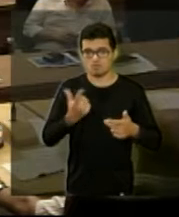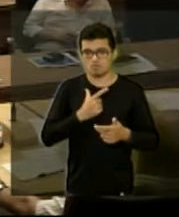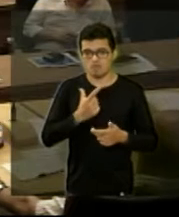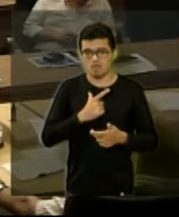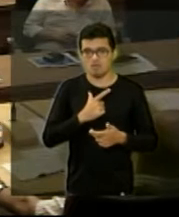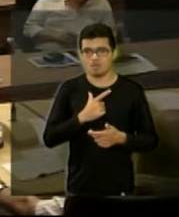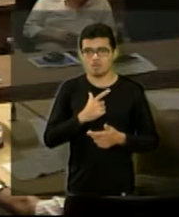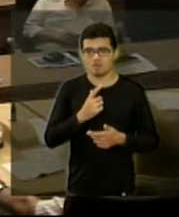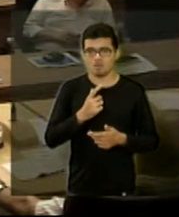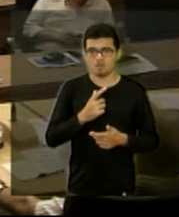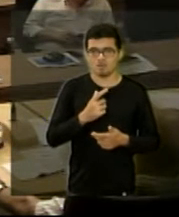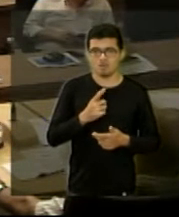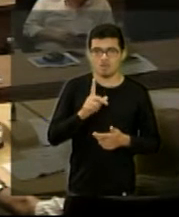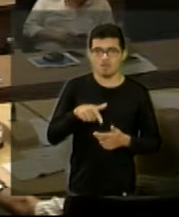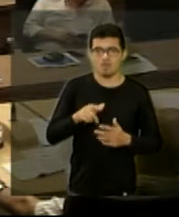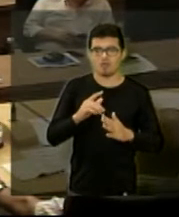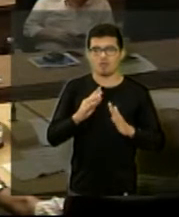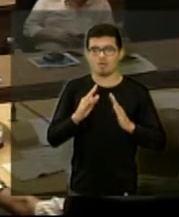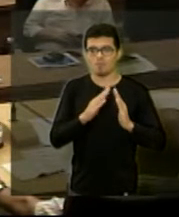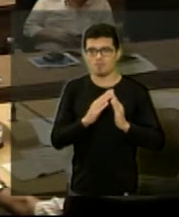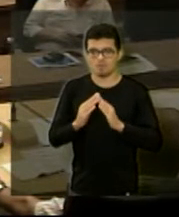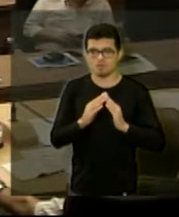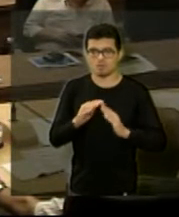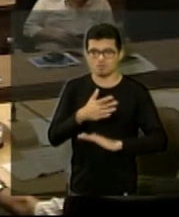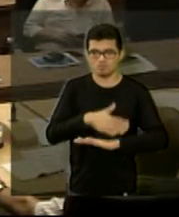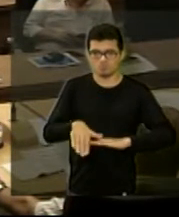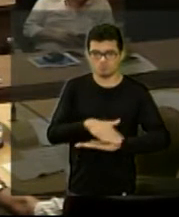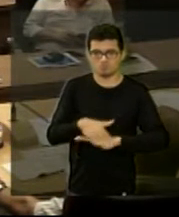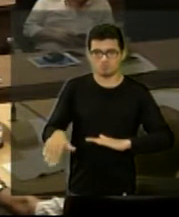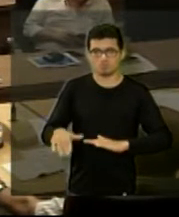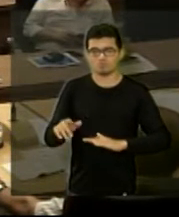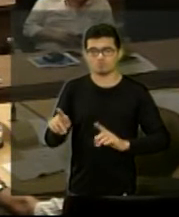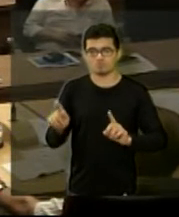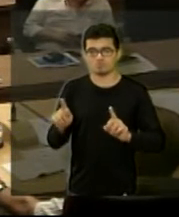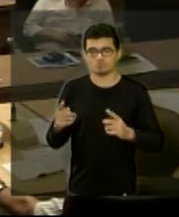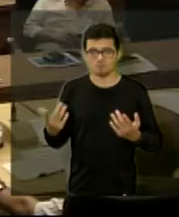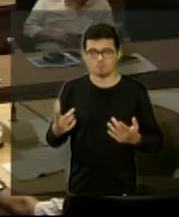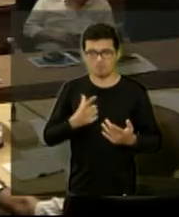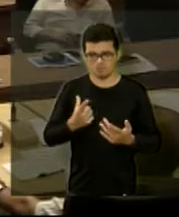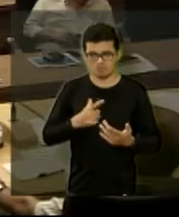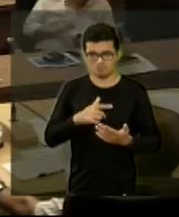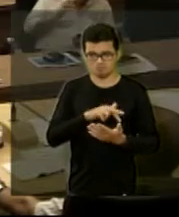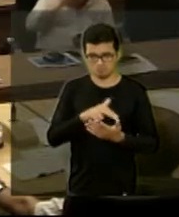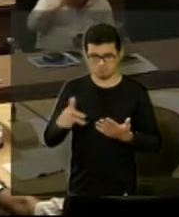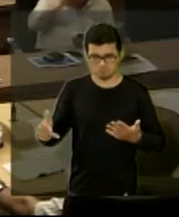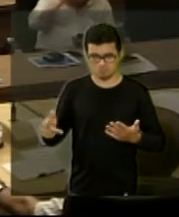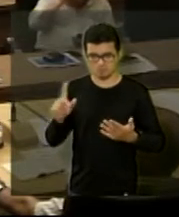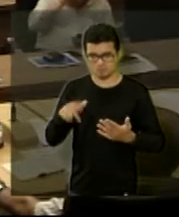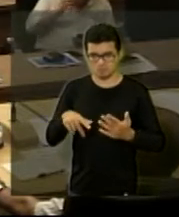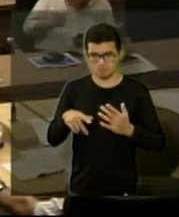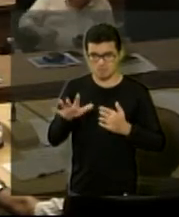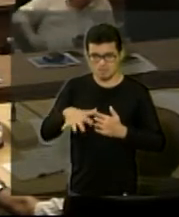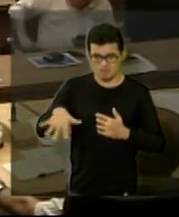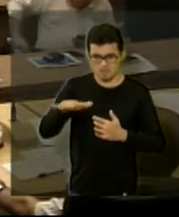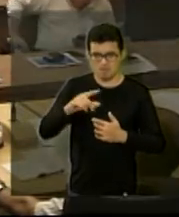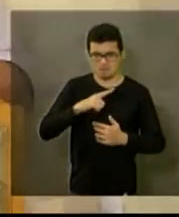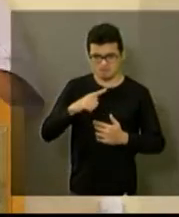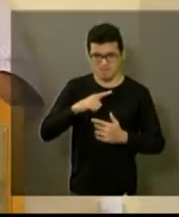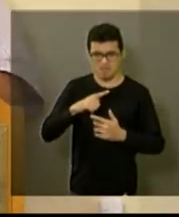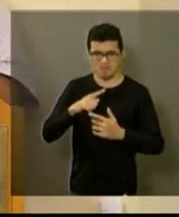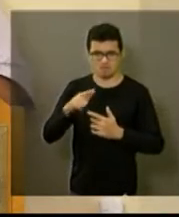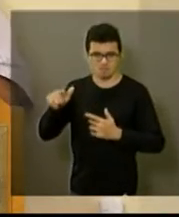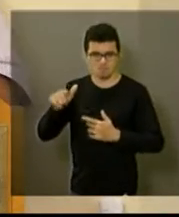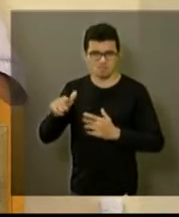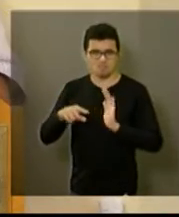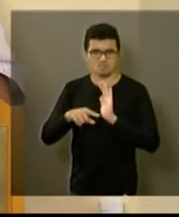recolher material na rua e as condições das casas. Vocês têm algum trabalho naquela área, naquela região? sendo feito um